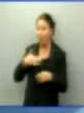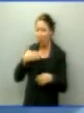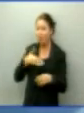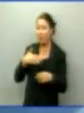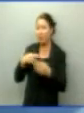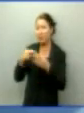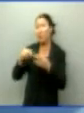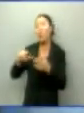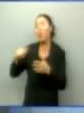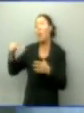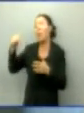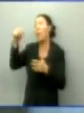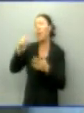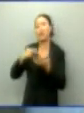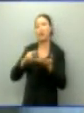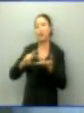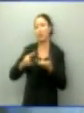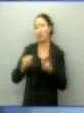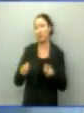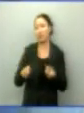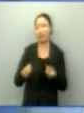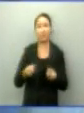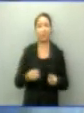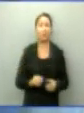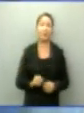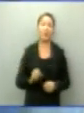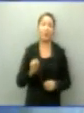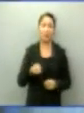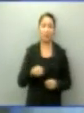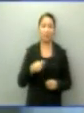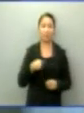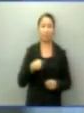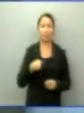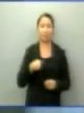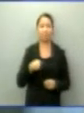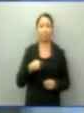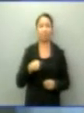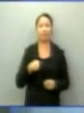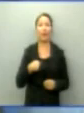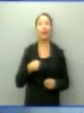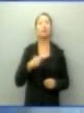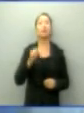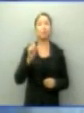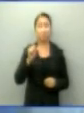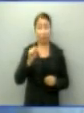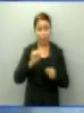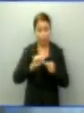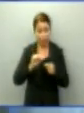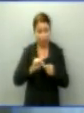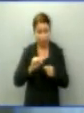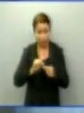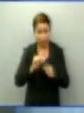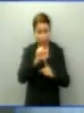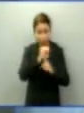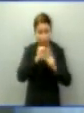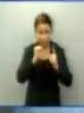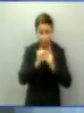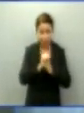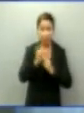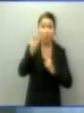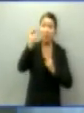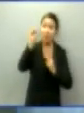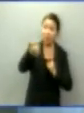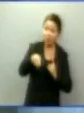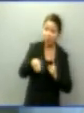famílias? Nós somos contrários a todas essas propostas de assistencialismo, onde se cria medida